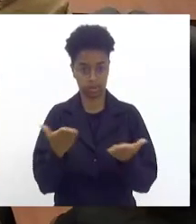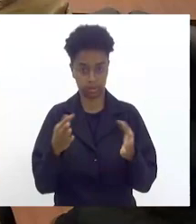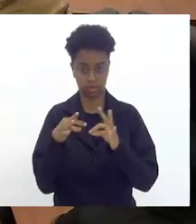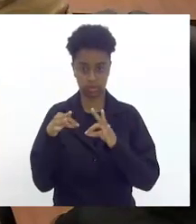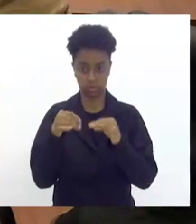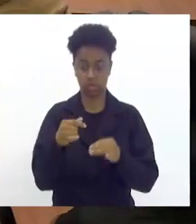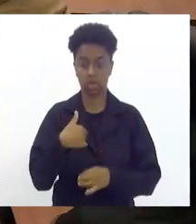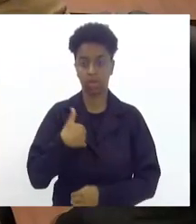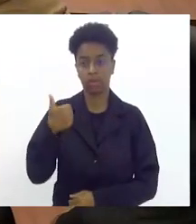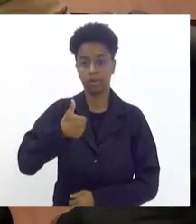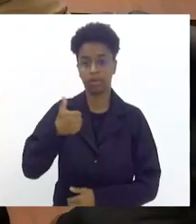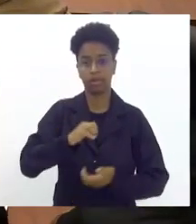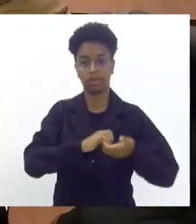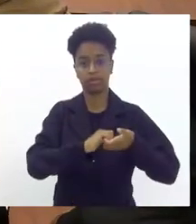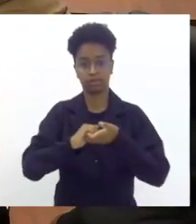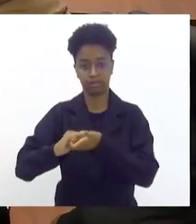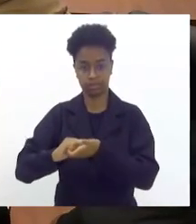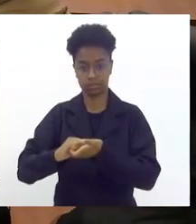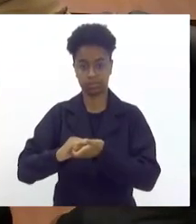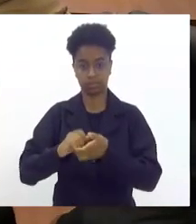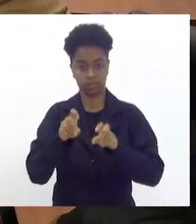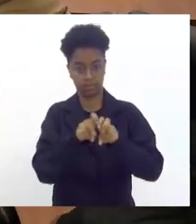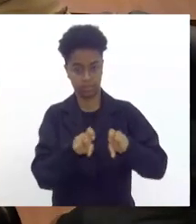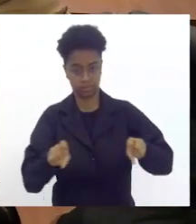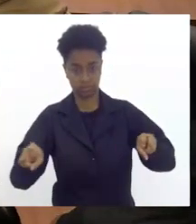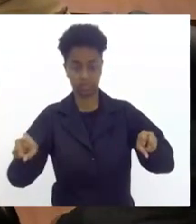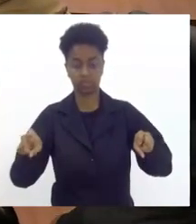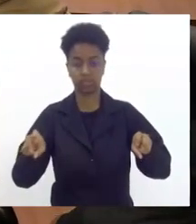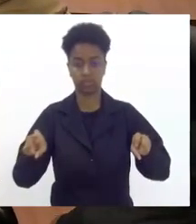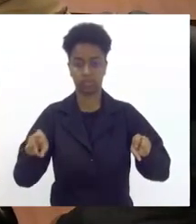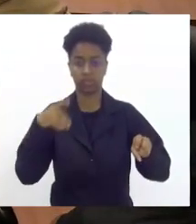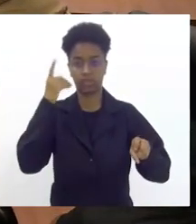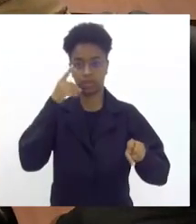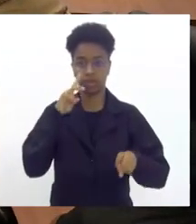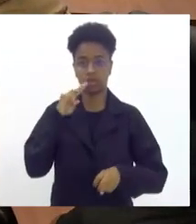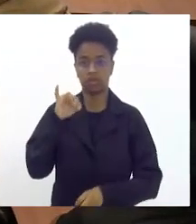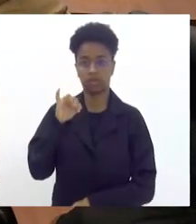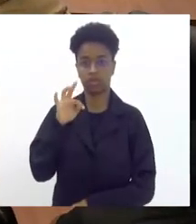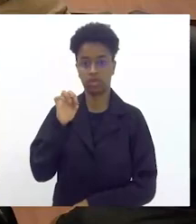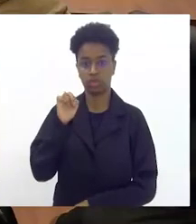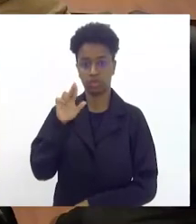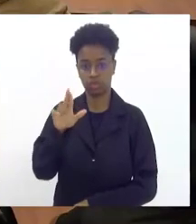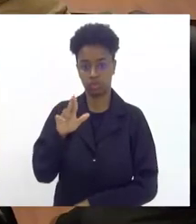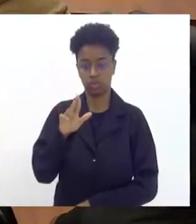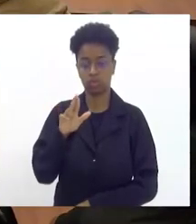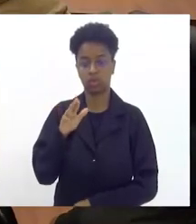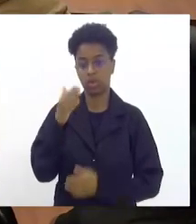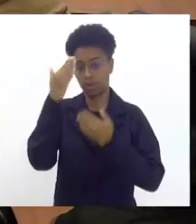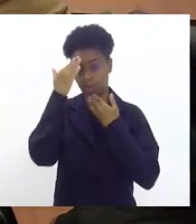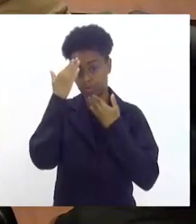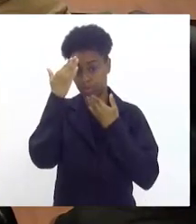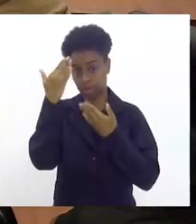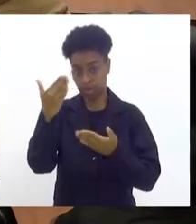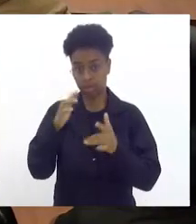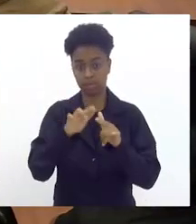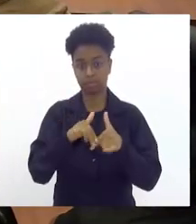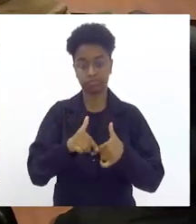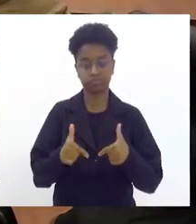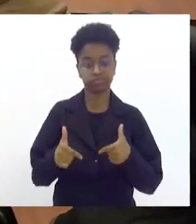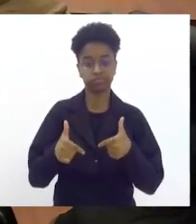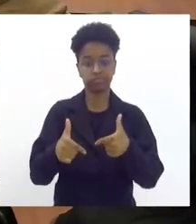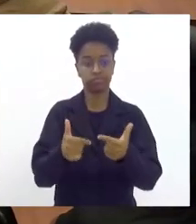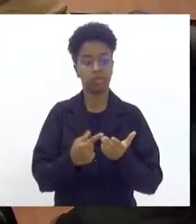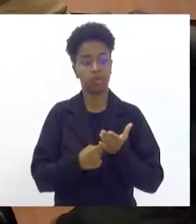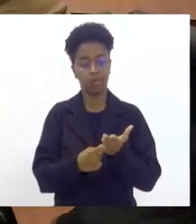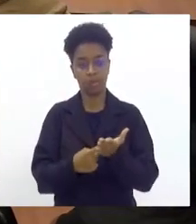Gostaria primeiro de cumprimentar a mesa, deputado Vitor, Vitor Júnior, muito obrigado por essa iniciativa, por esse